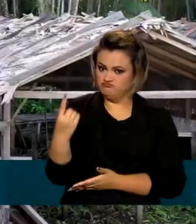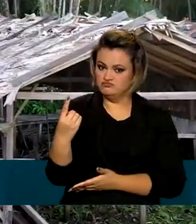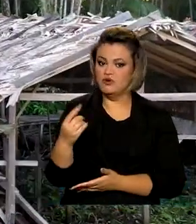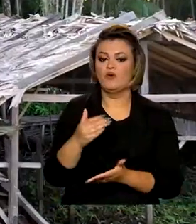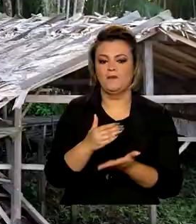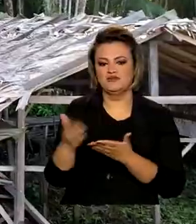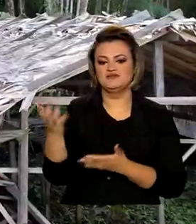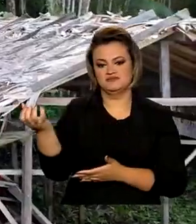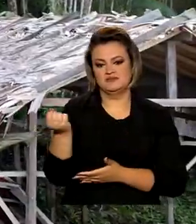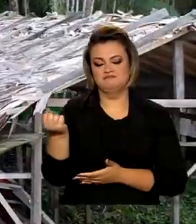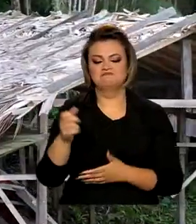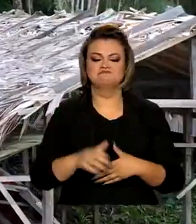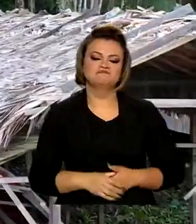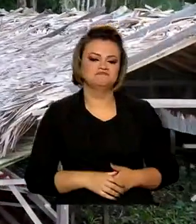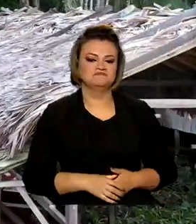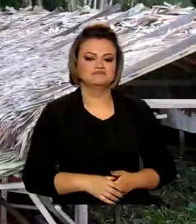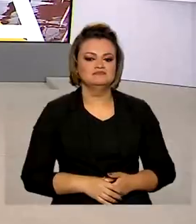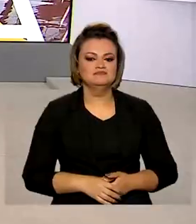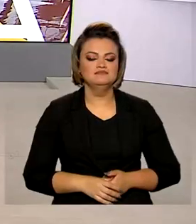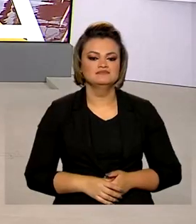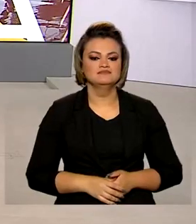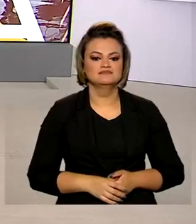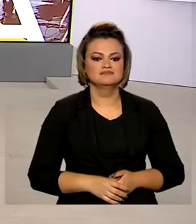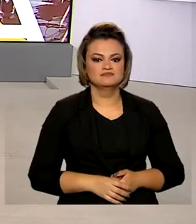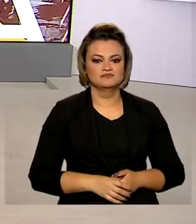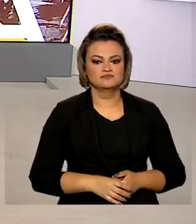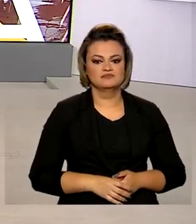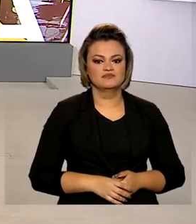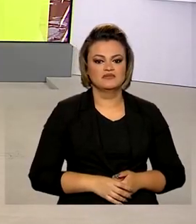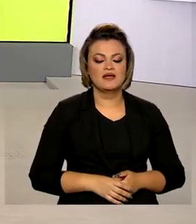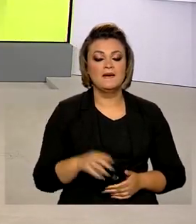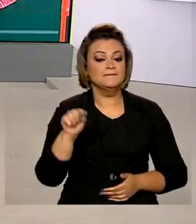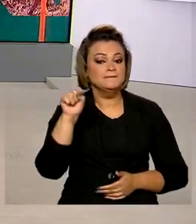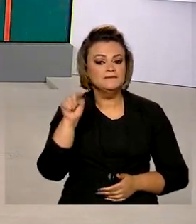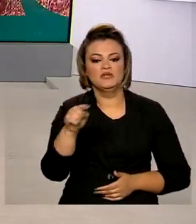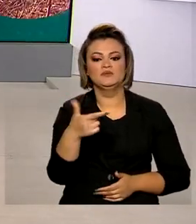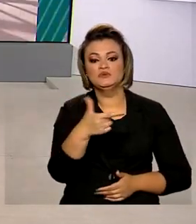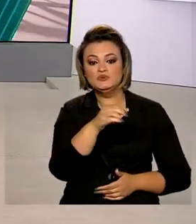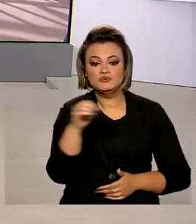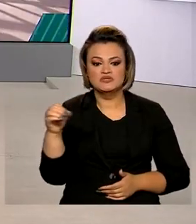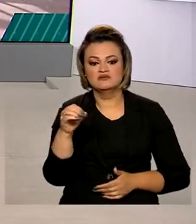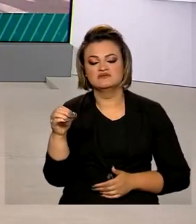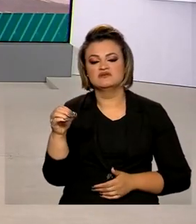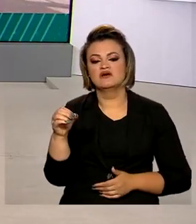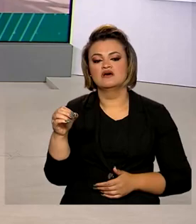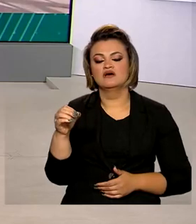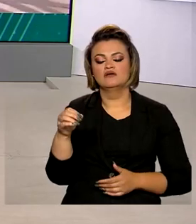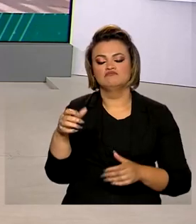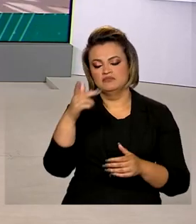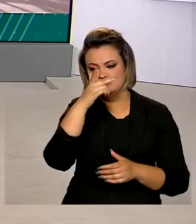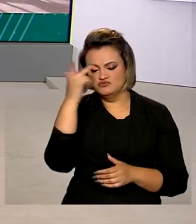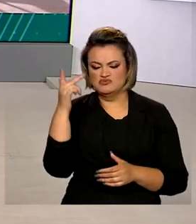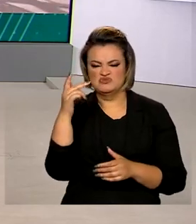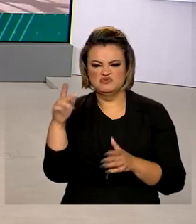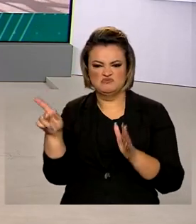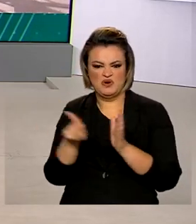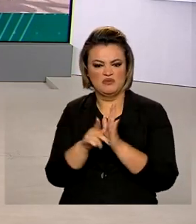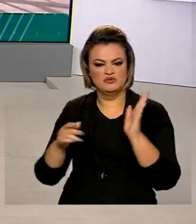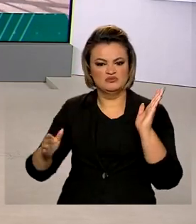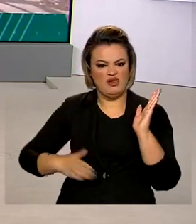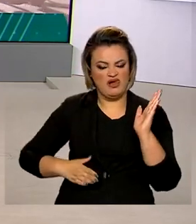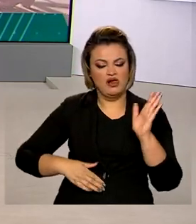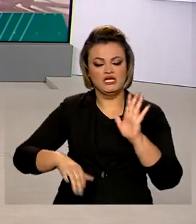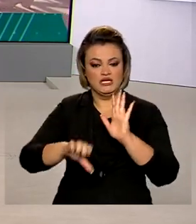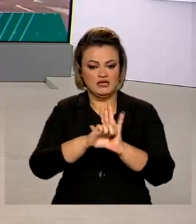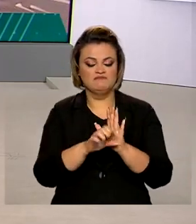começam a receber os pagamentos. Quase 1.200 integrantes de organizações criminosas foram